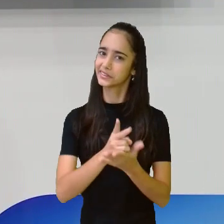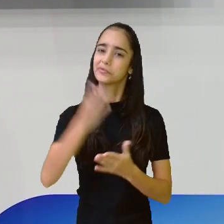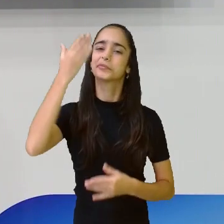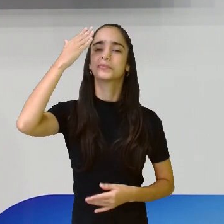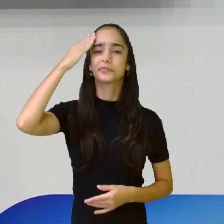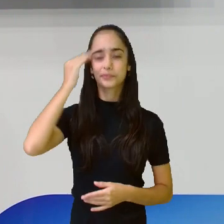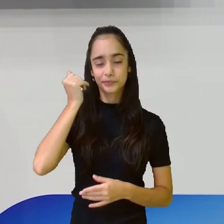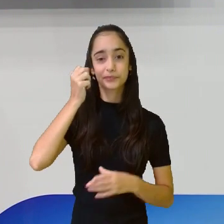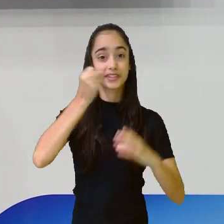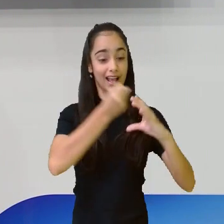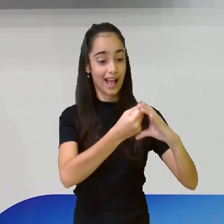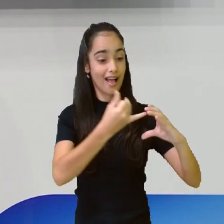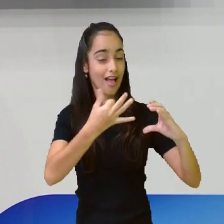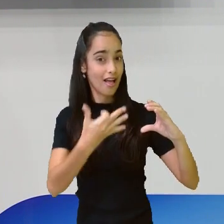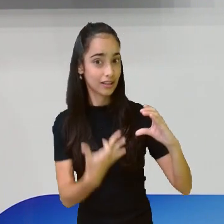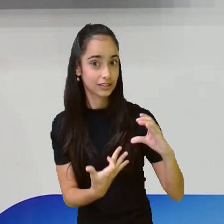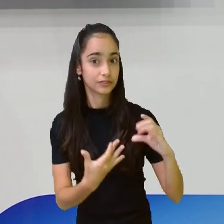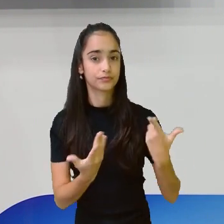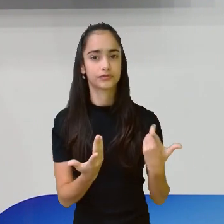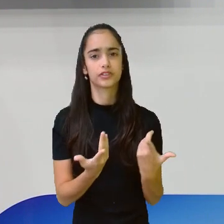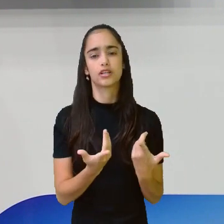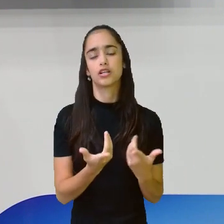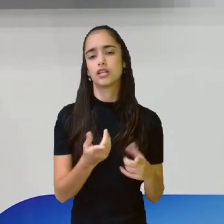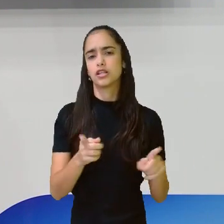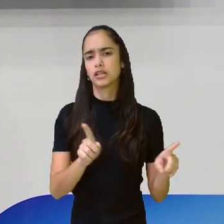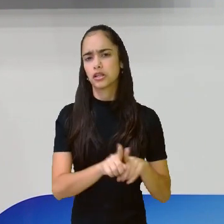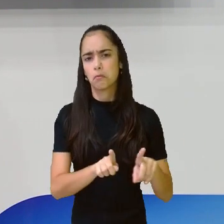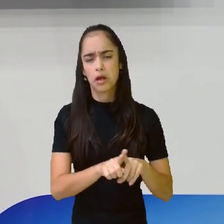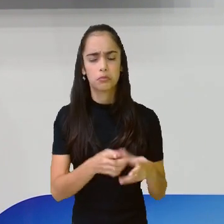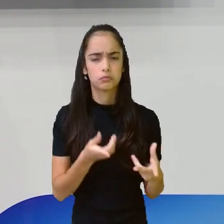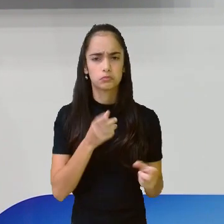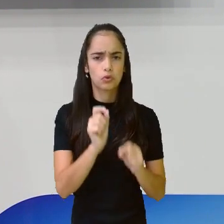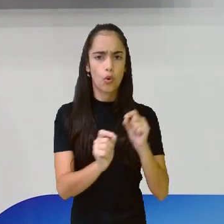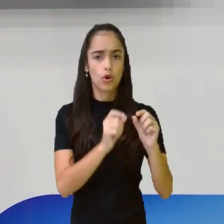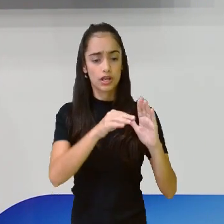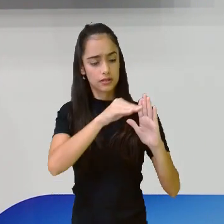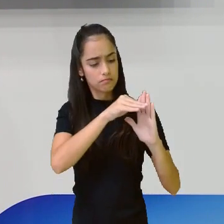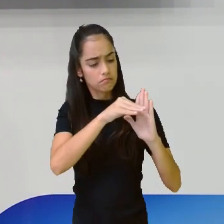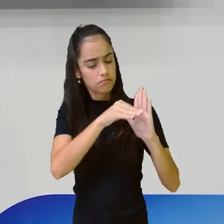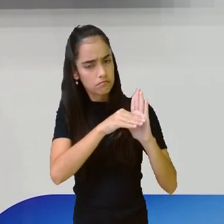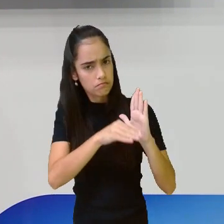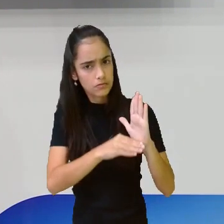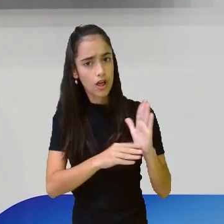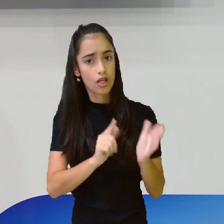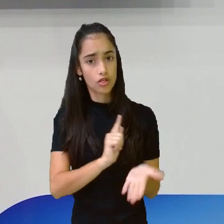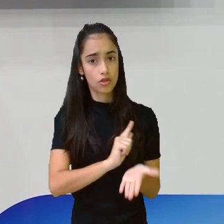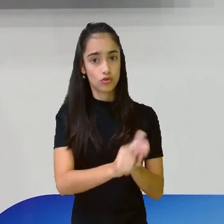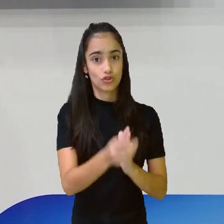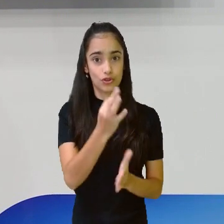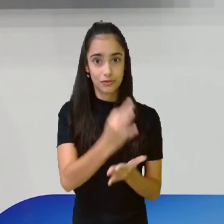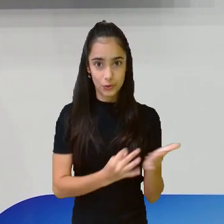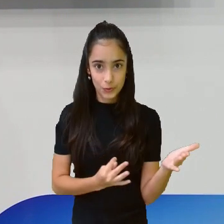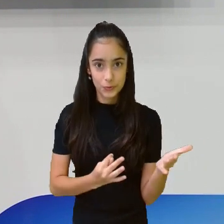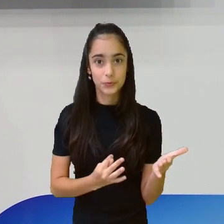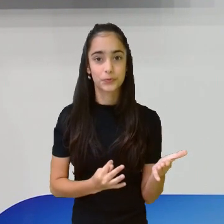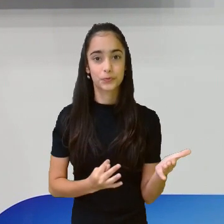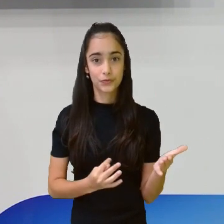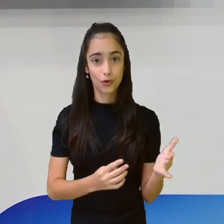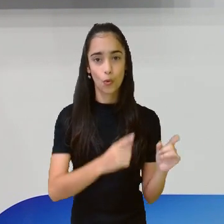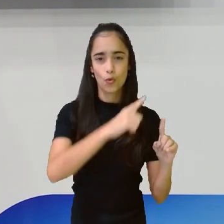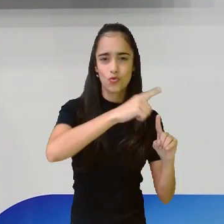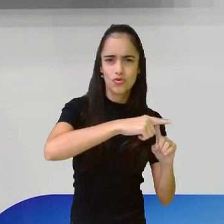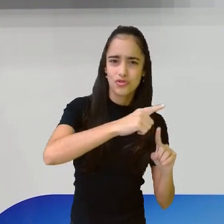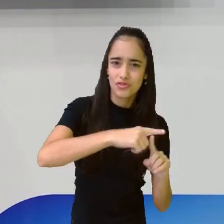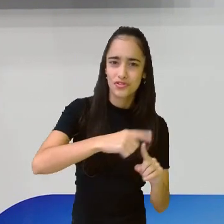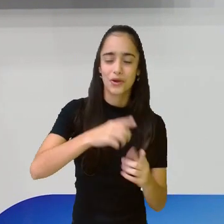a característica, os elementos, a característica de um gênero textual para o outro, de um tipo de